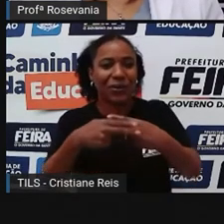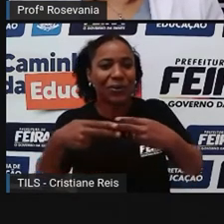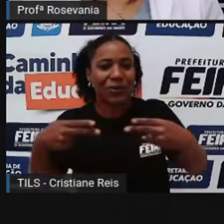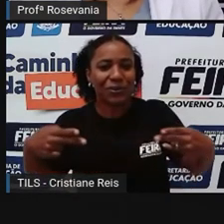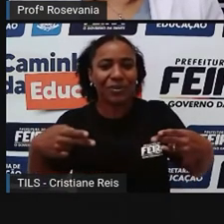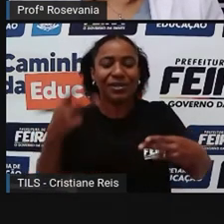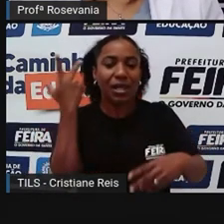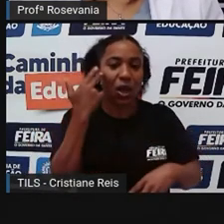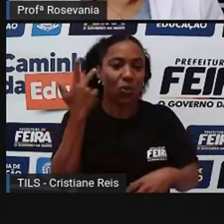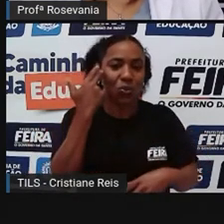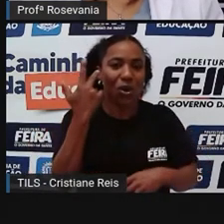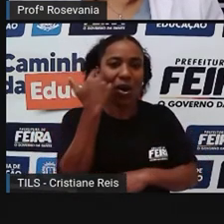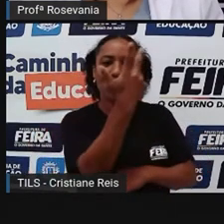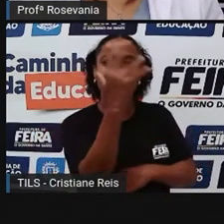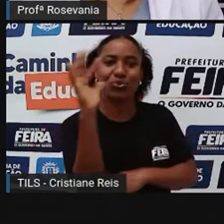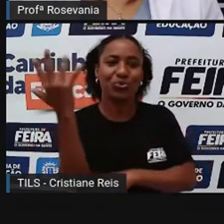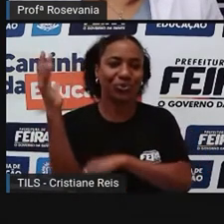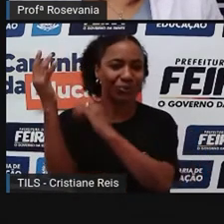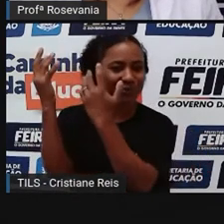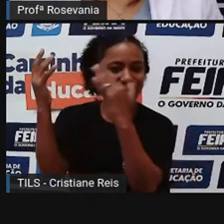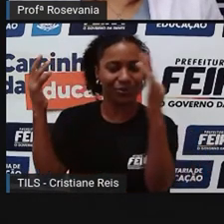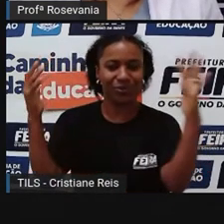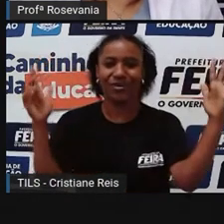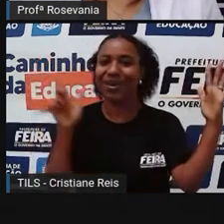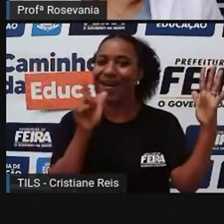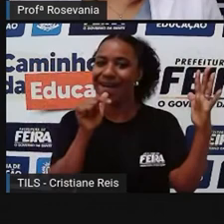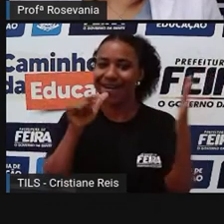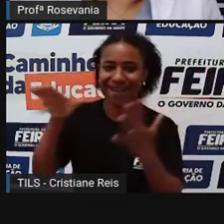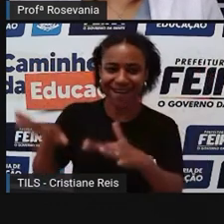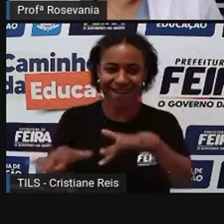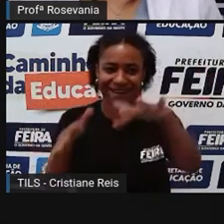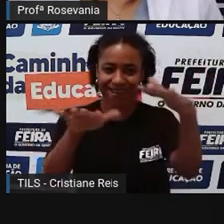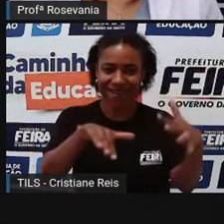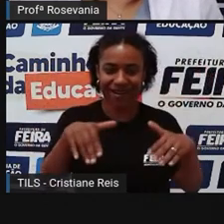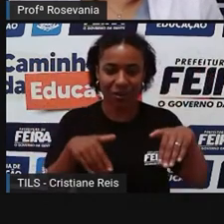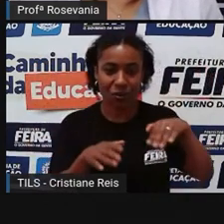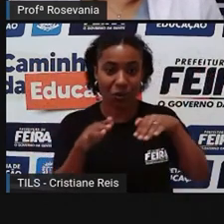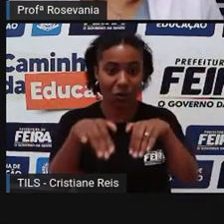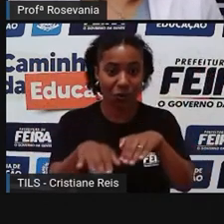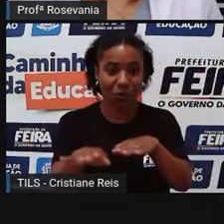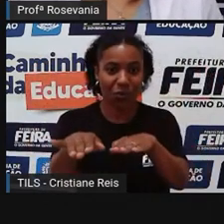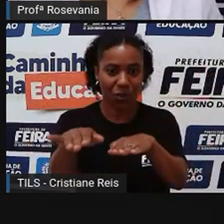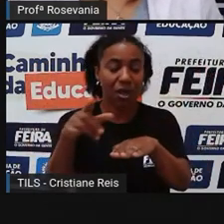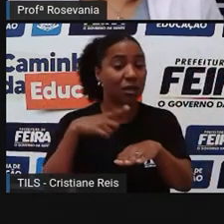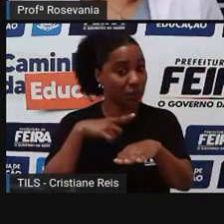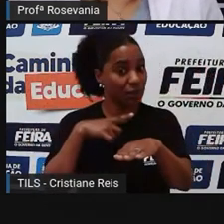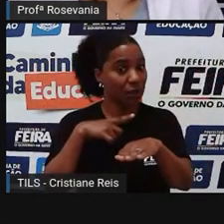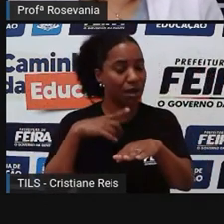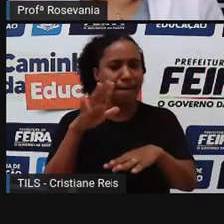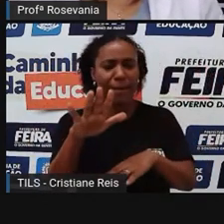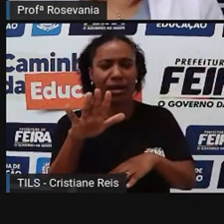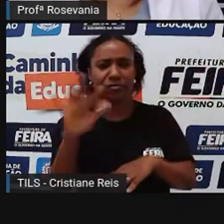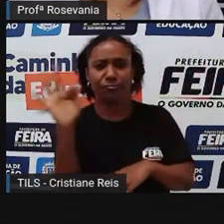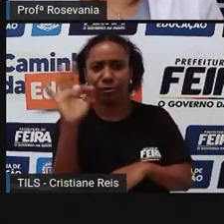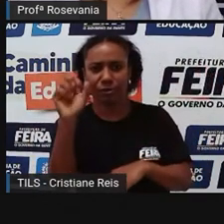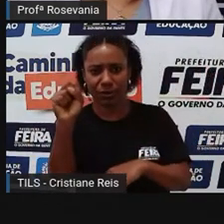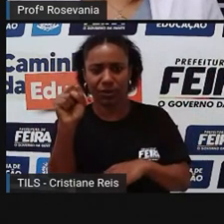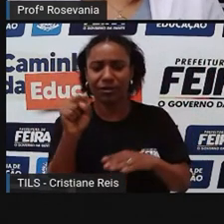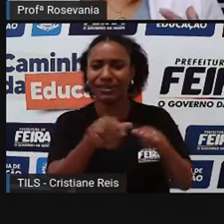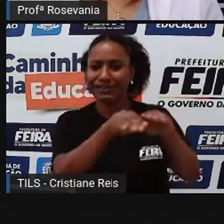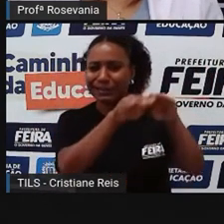é que Feira de Santana é uma cidade plana, de relevo plano, a gente não tem muitas ondulações na nossa cidade.